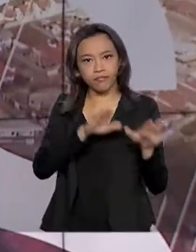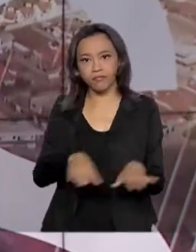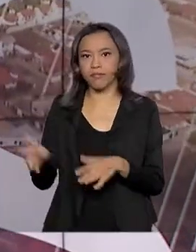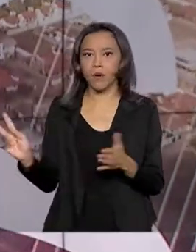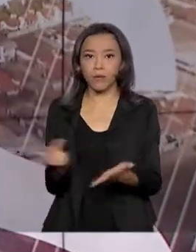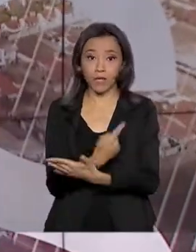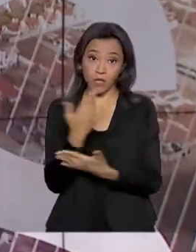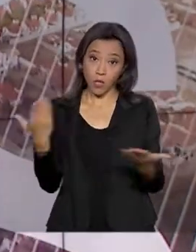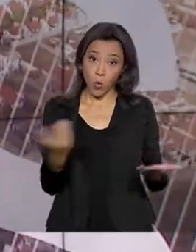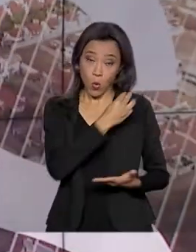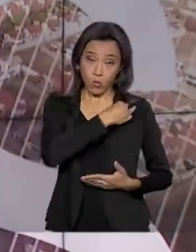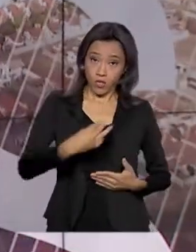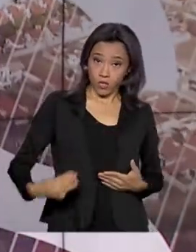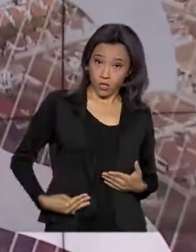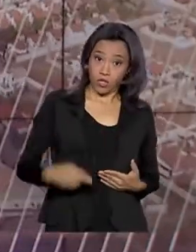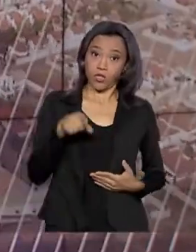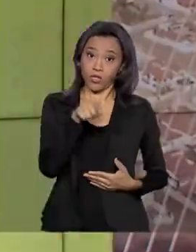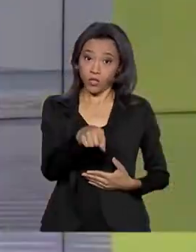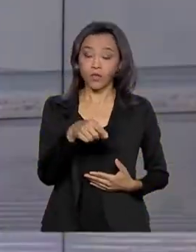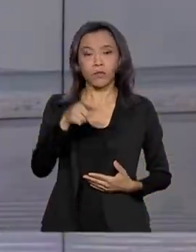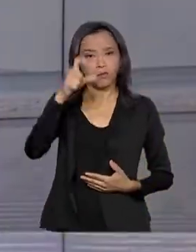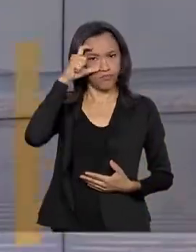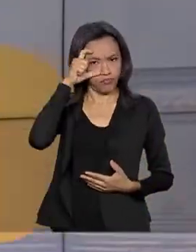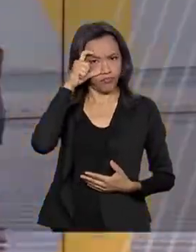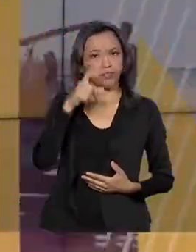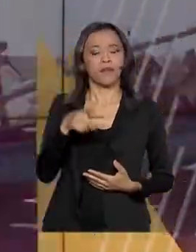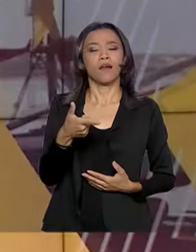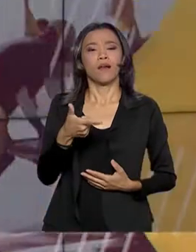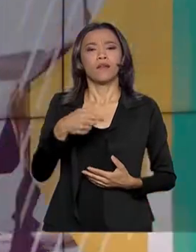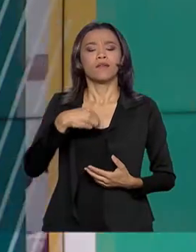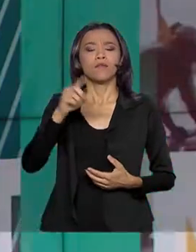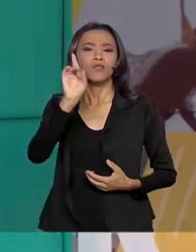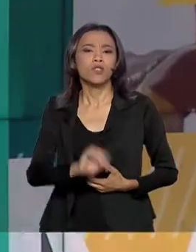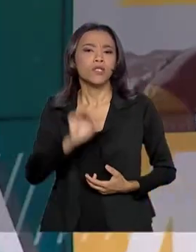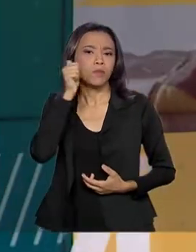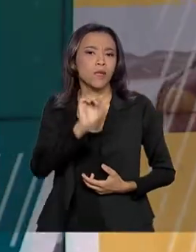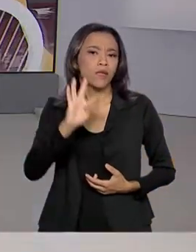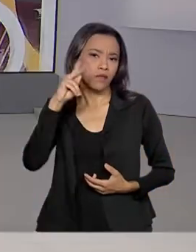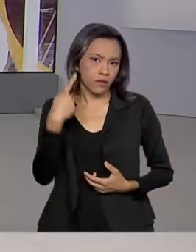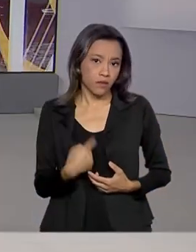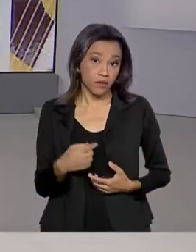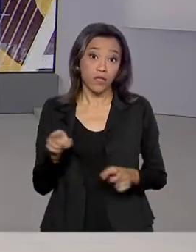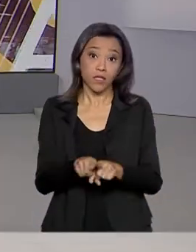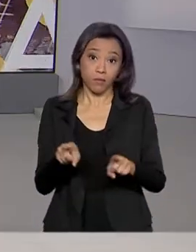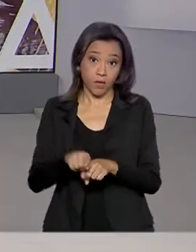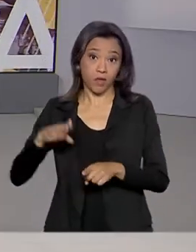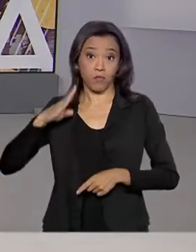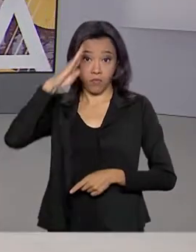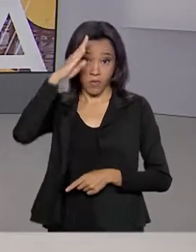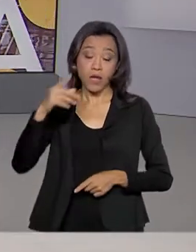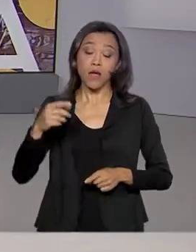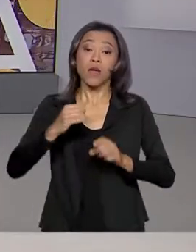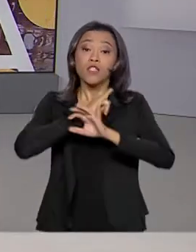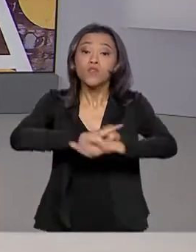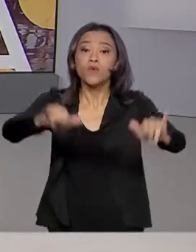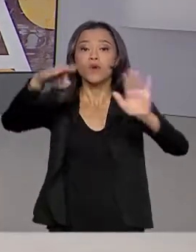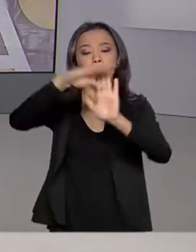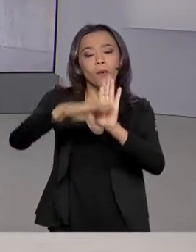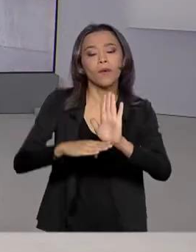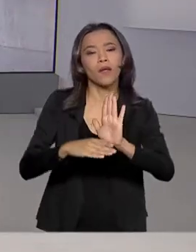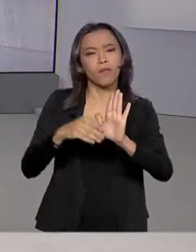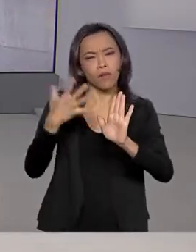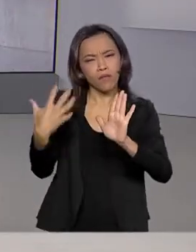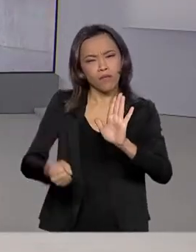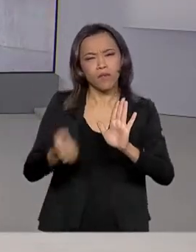da Mulher, da Família e dos Direitos Humanos, lançam o programa Abrace o Marajó. Vamos ao Palácio do Planalto, então, saber os